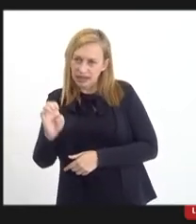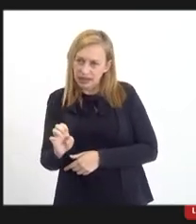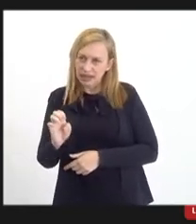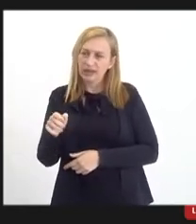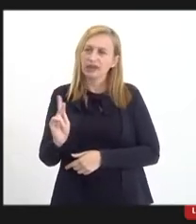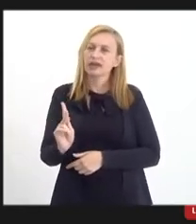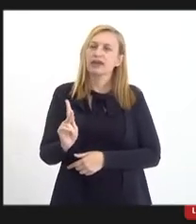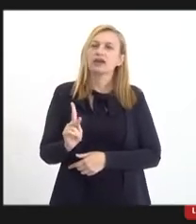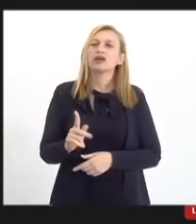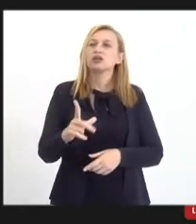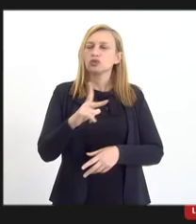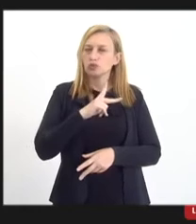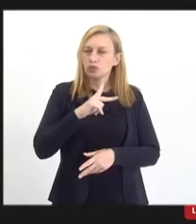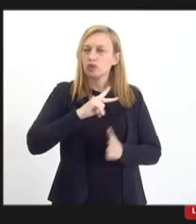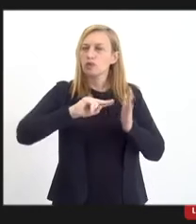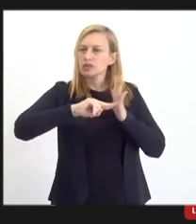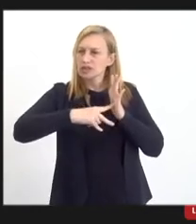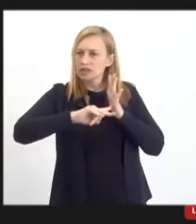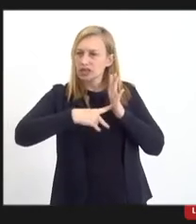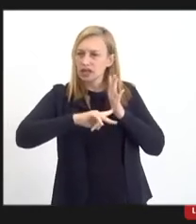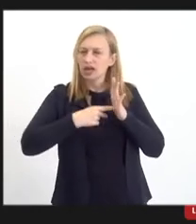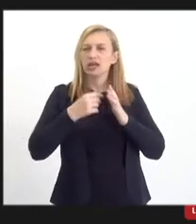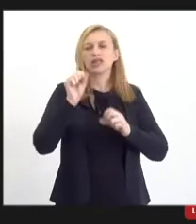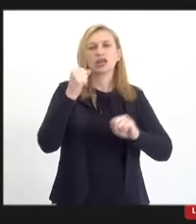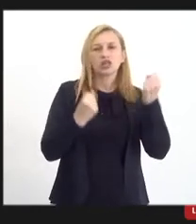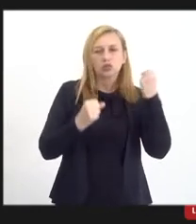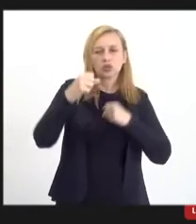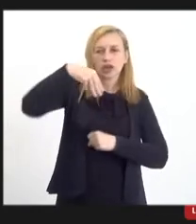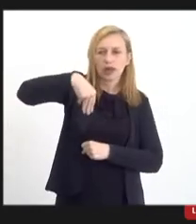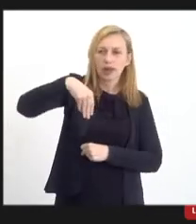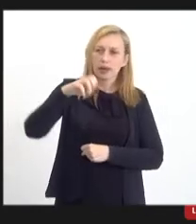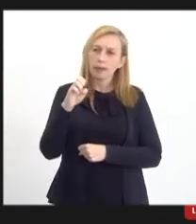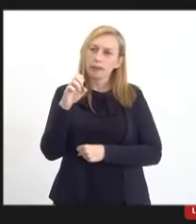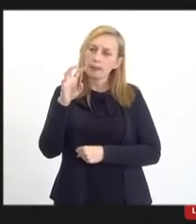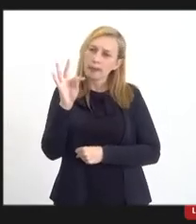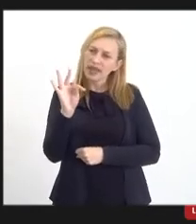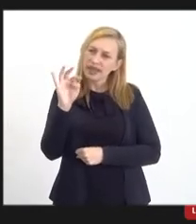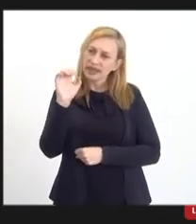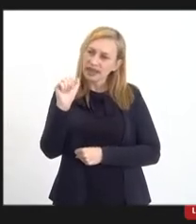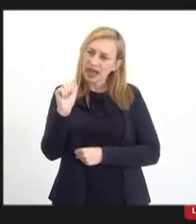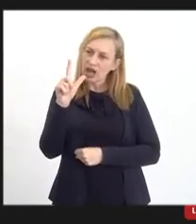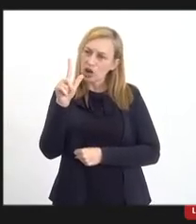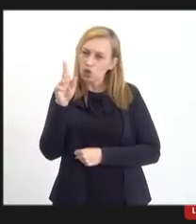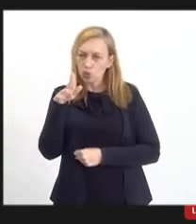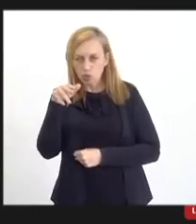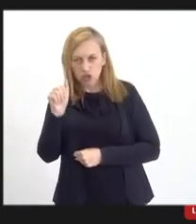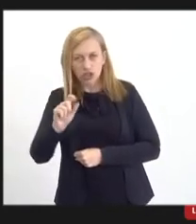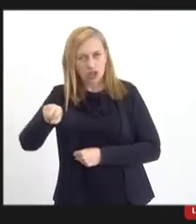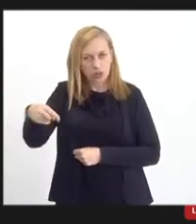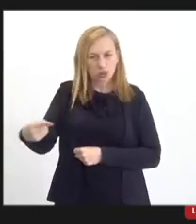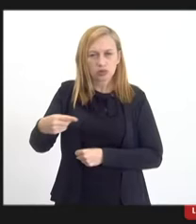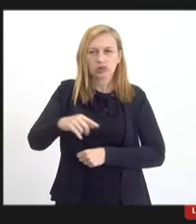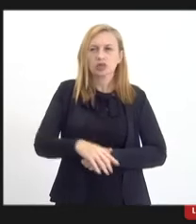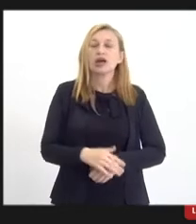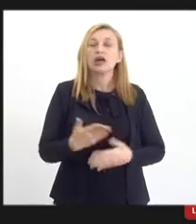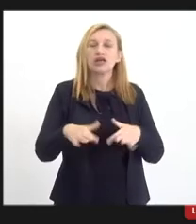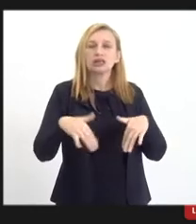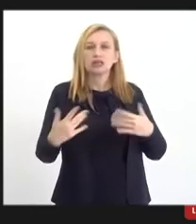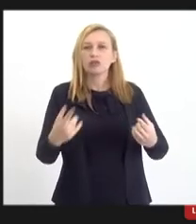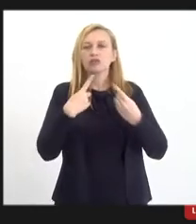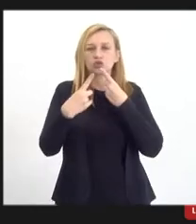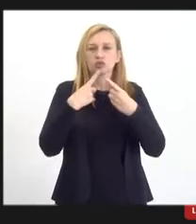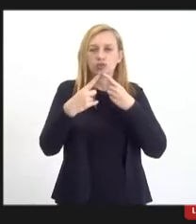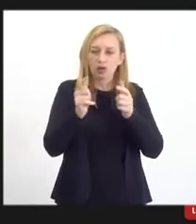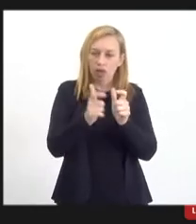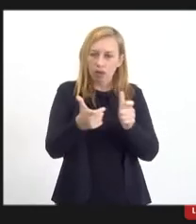do próprio sindicato das indústrias metalúrgicas, né, do Rio Indústria, então o debate é muito